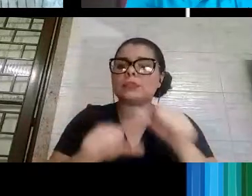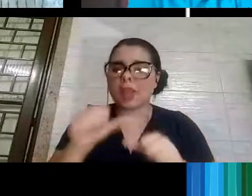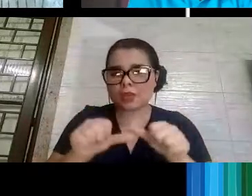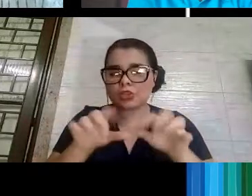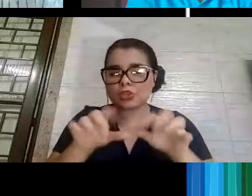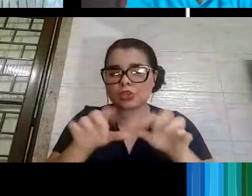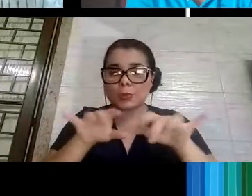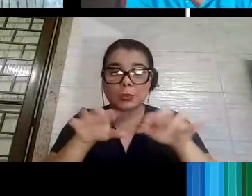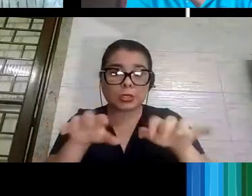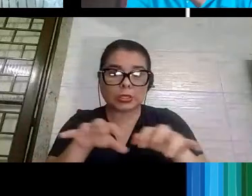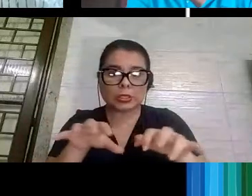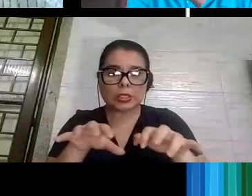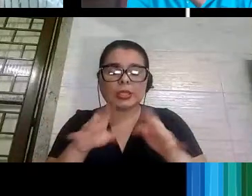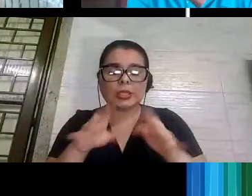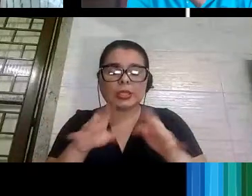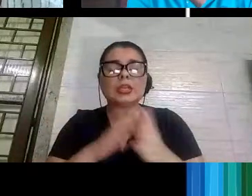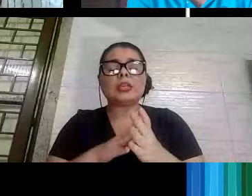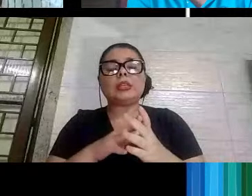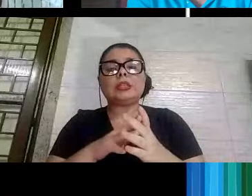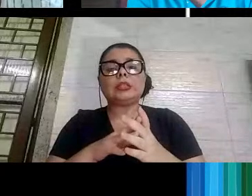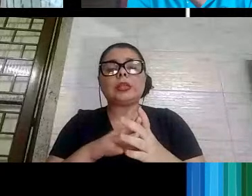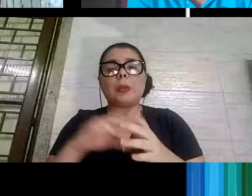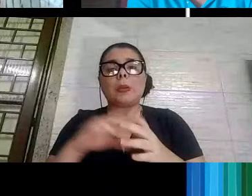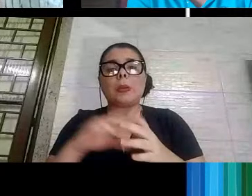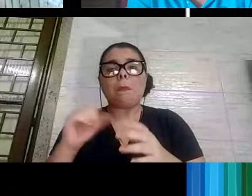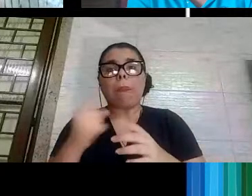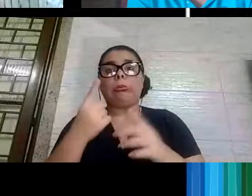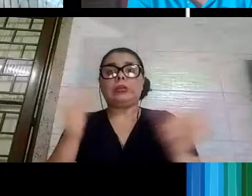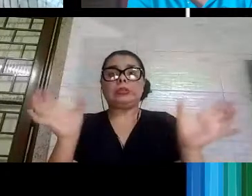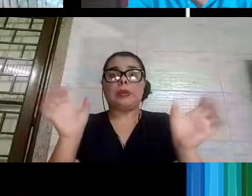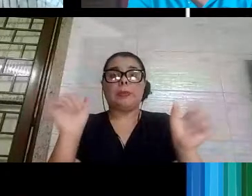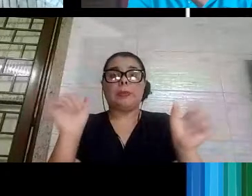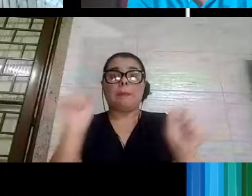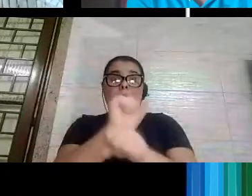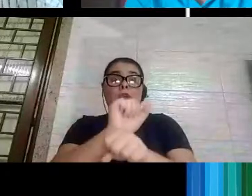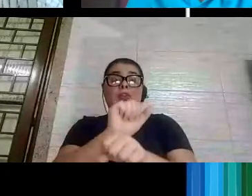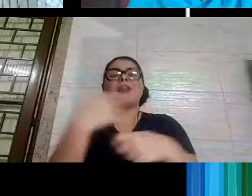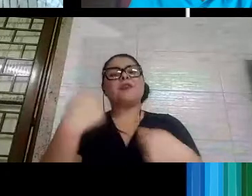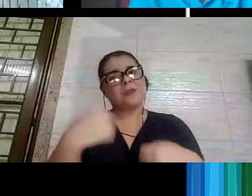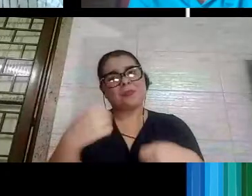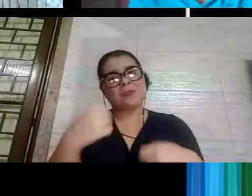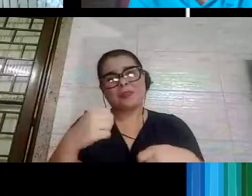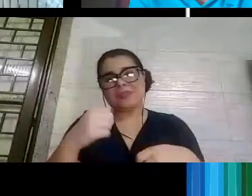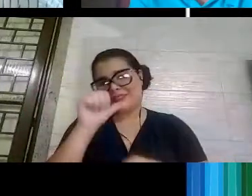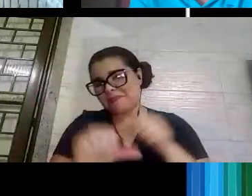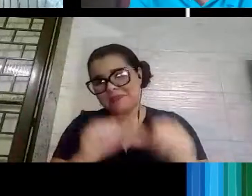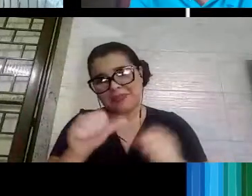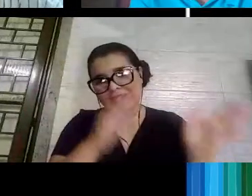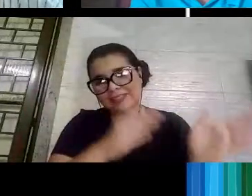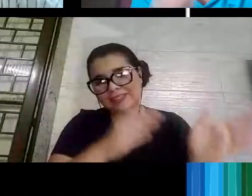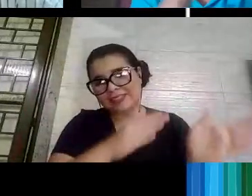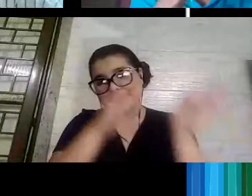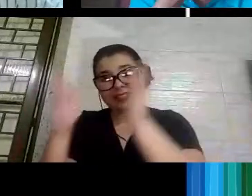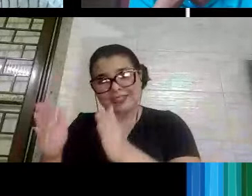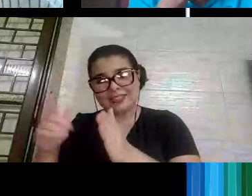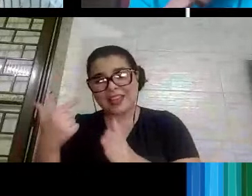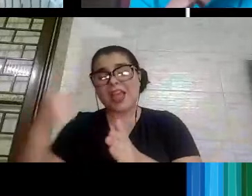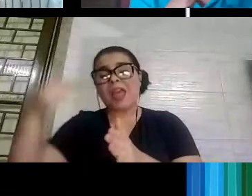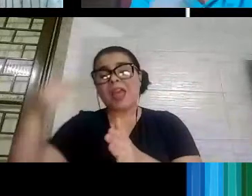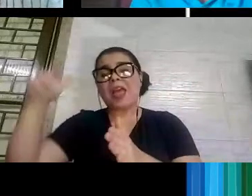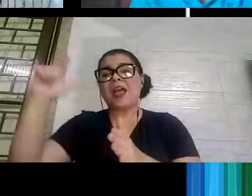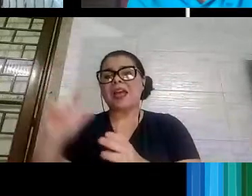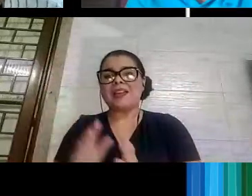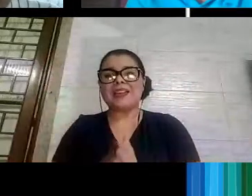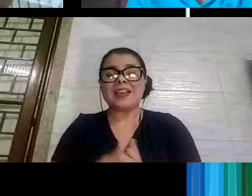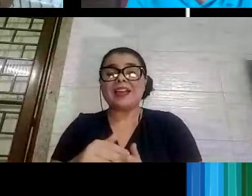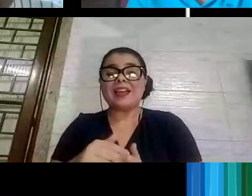o meu computador deu, travou geral, eu tive que largar o computador do lado, tive que arrumar outro, minha filha estava tendo